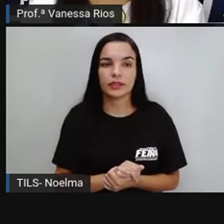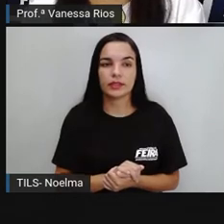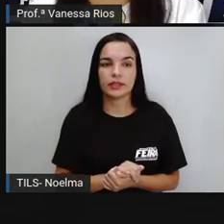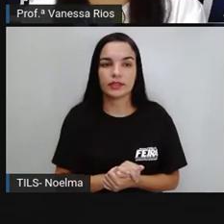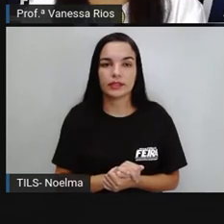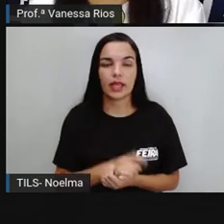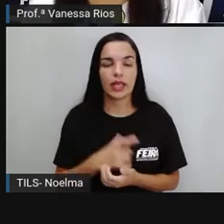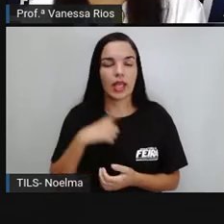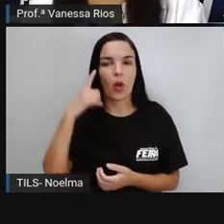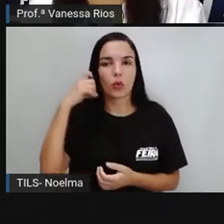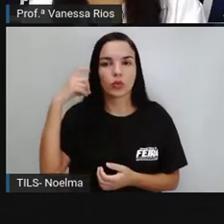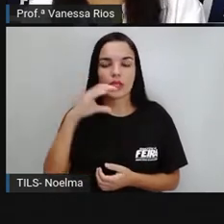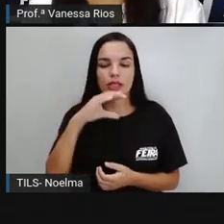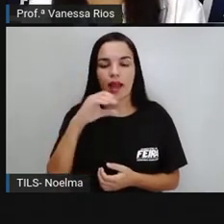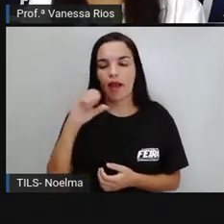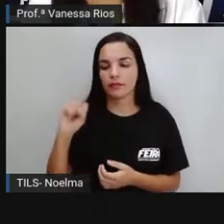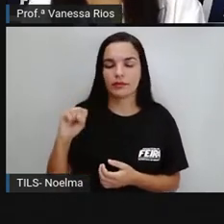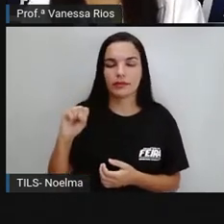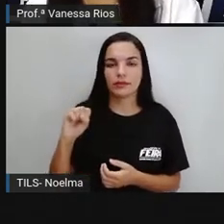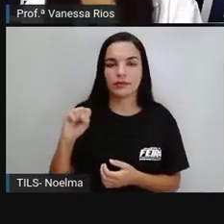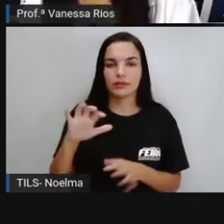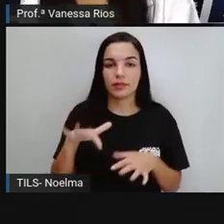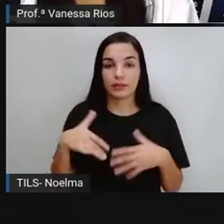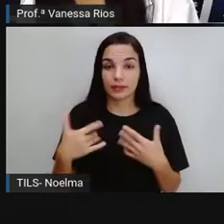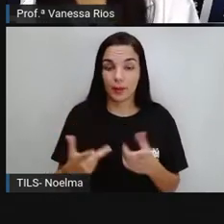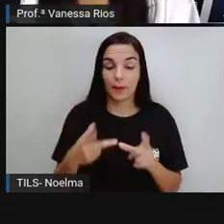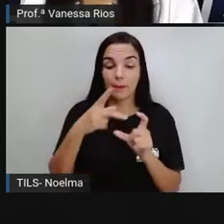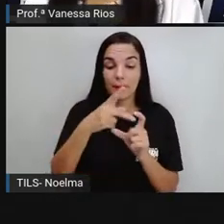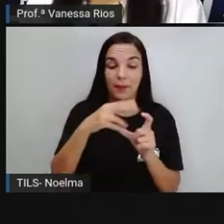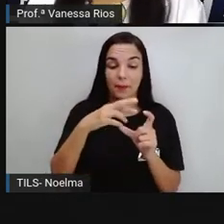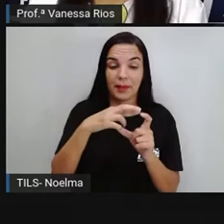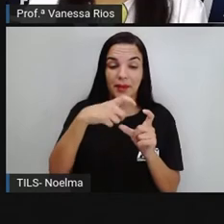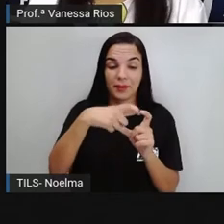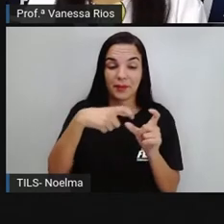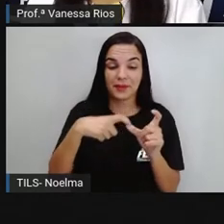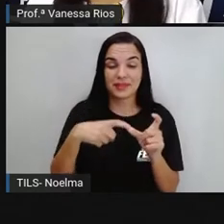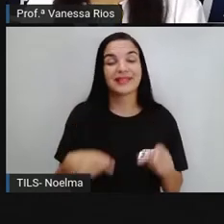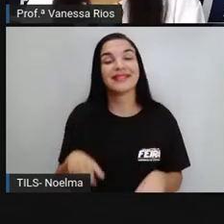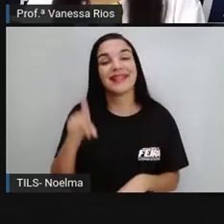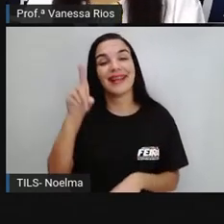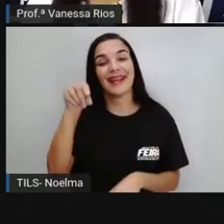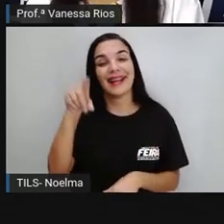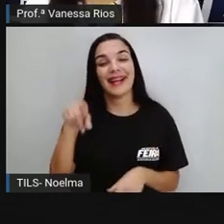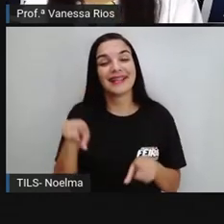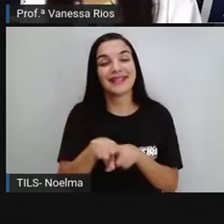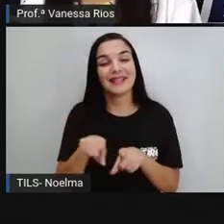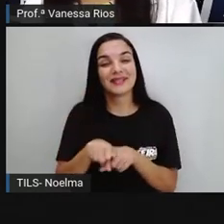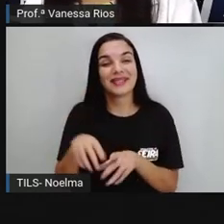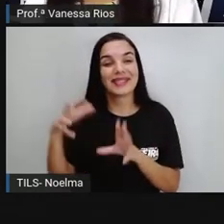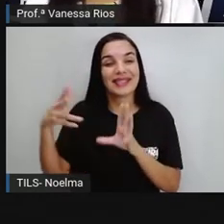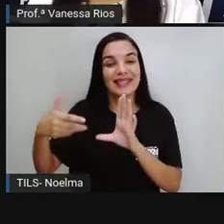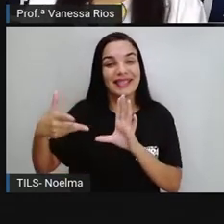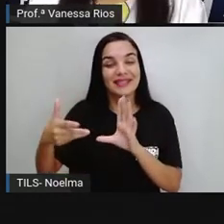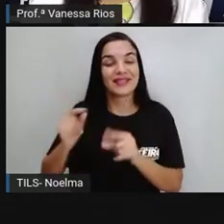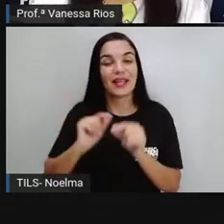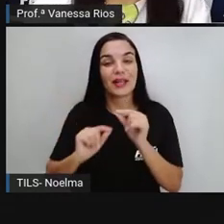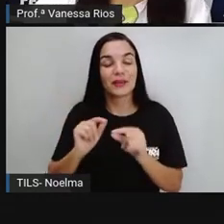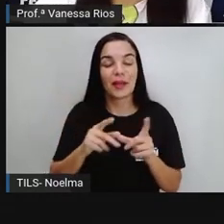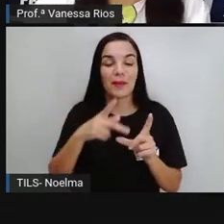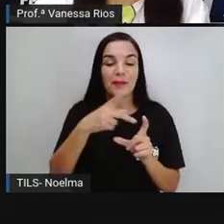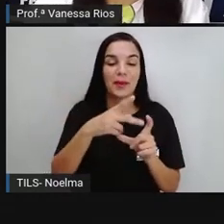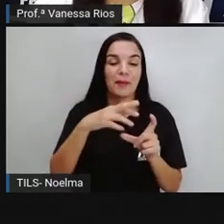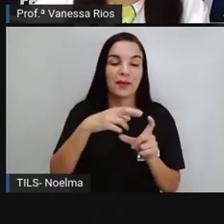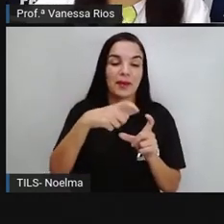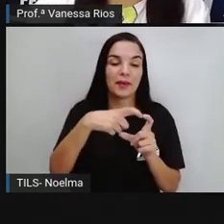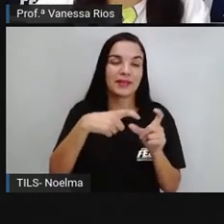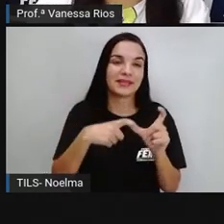Então, a palavra pro-paroxítona é uma palavra classificada em pro